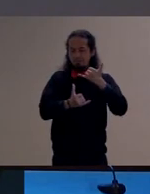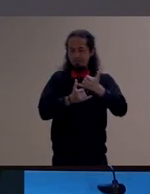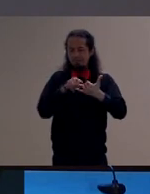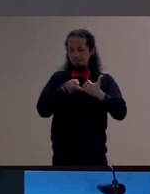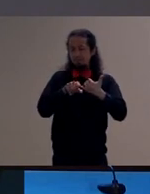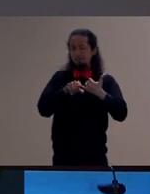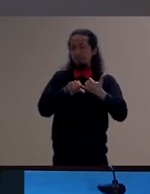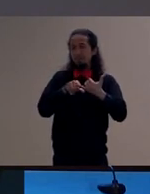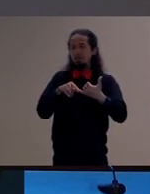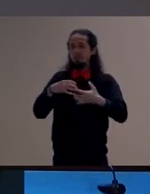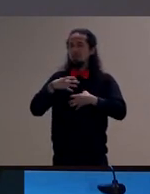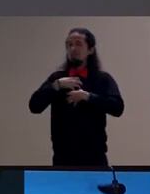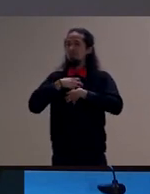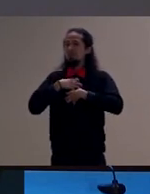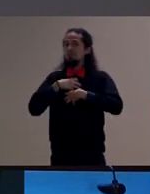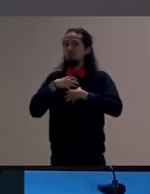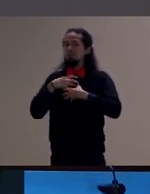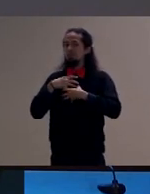onde ela